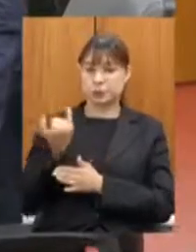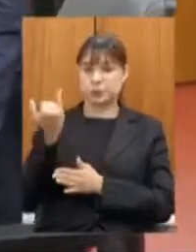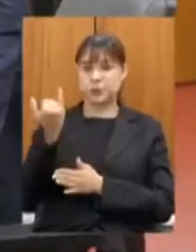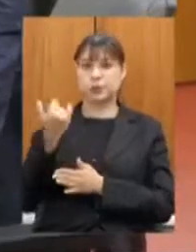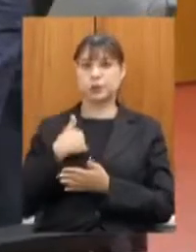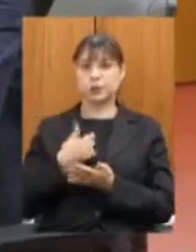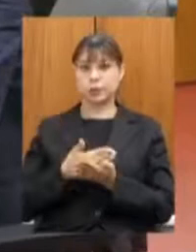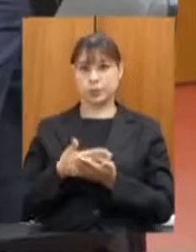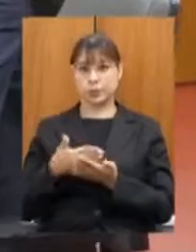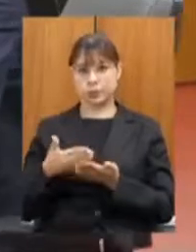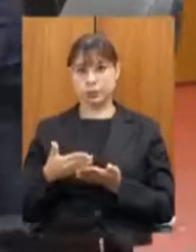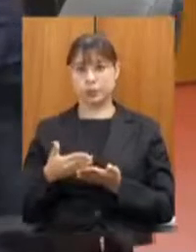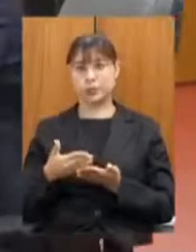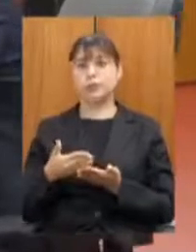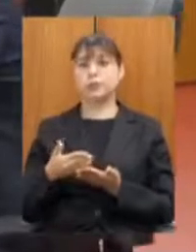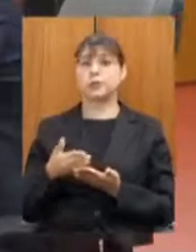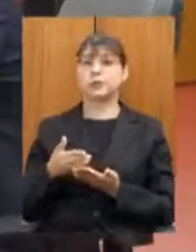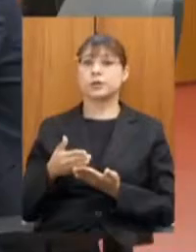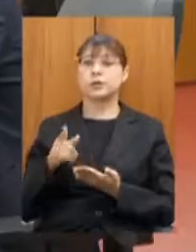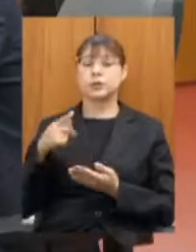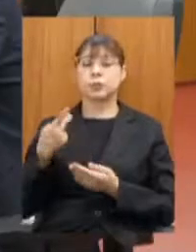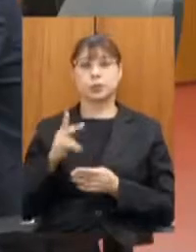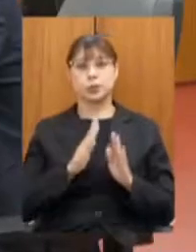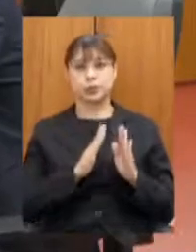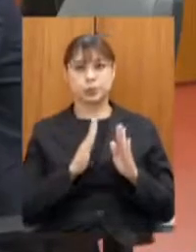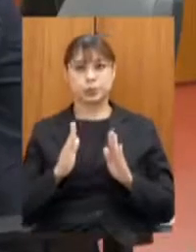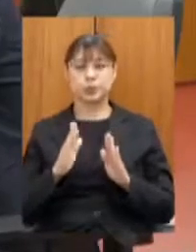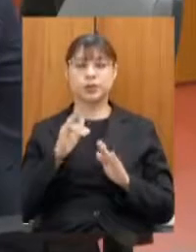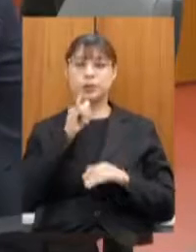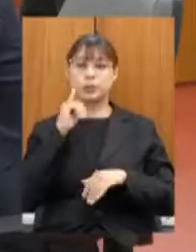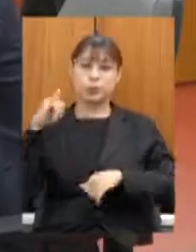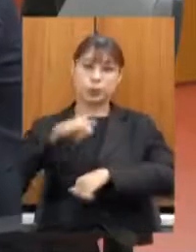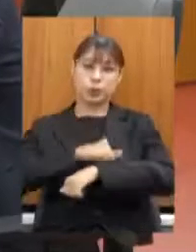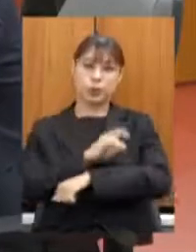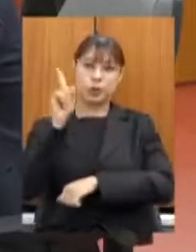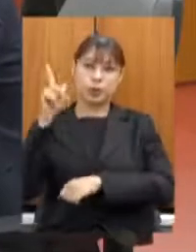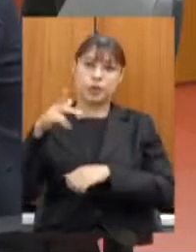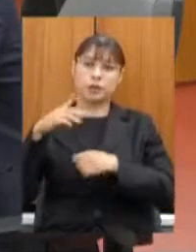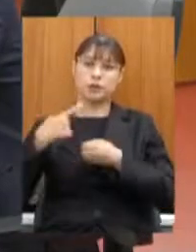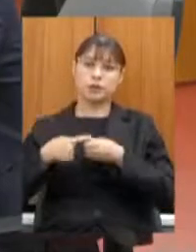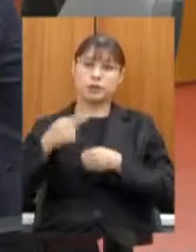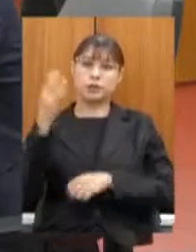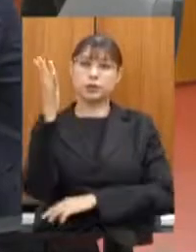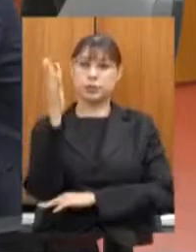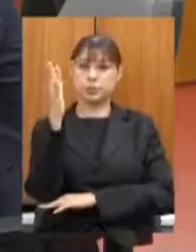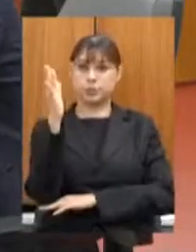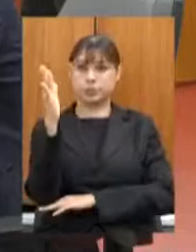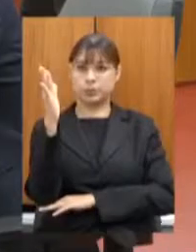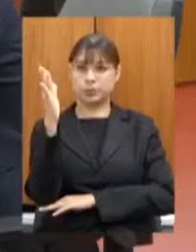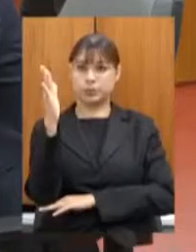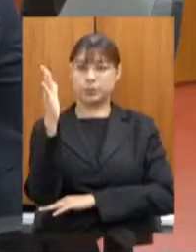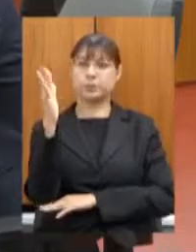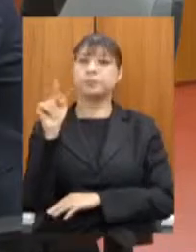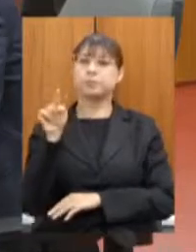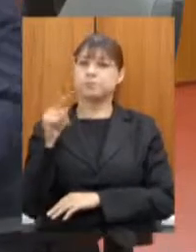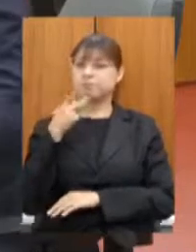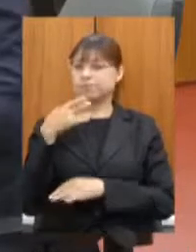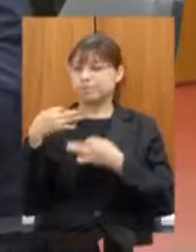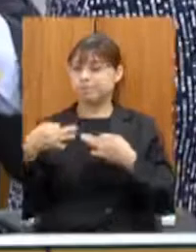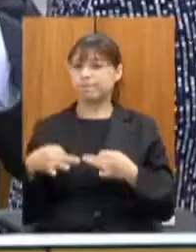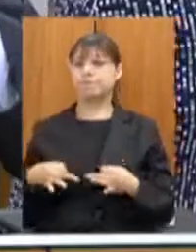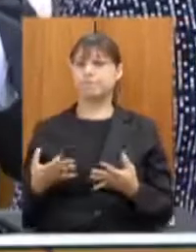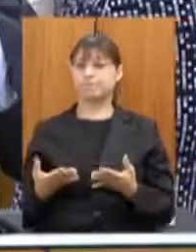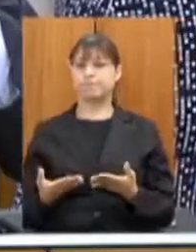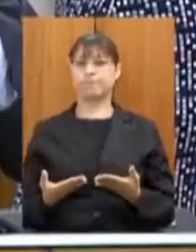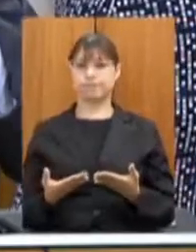seguindo a sua ordem sobre o aeroporto de Patinga. De fato o senhor tem toda razão